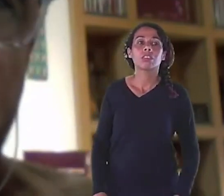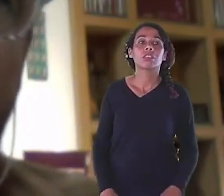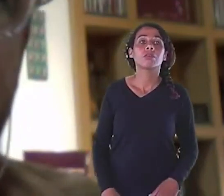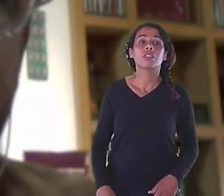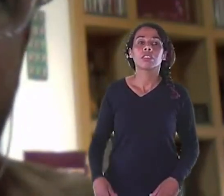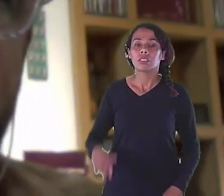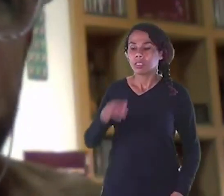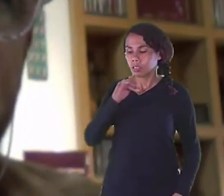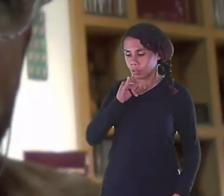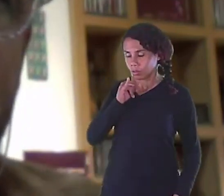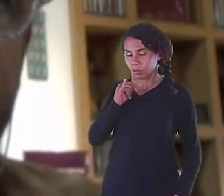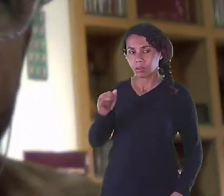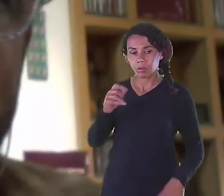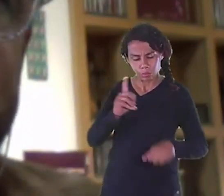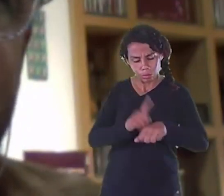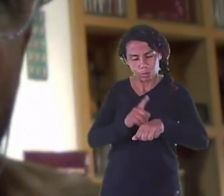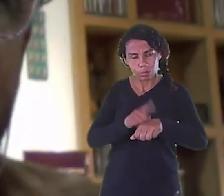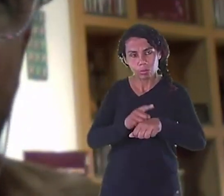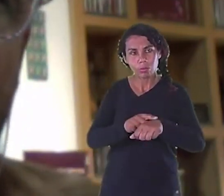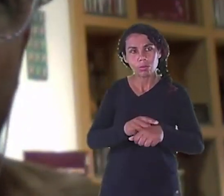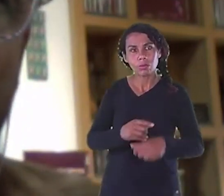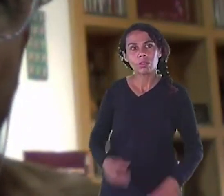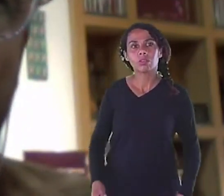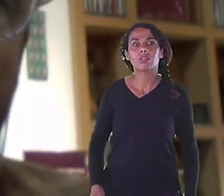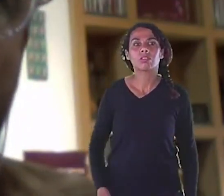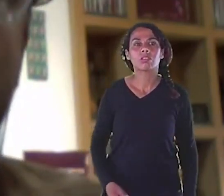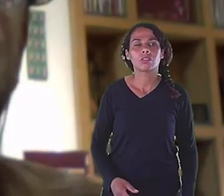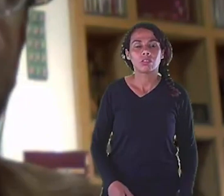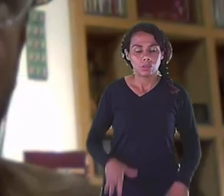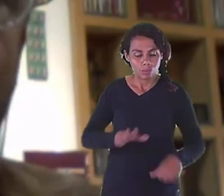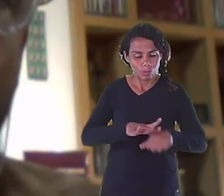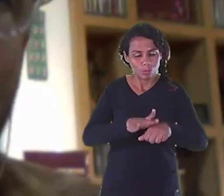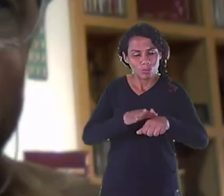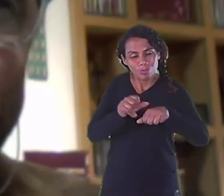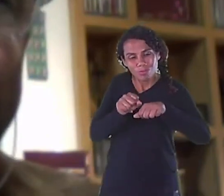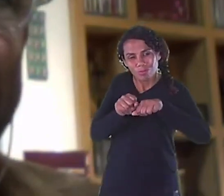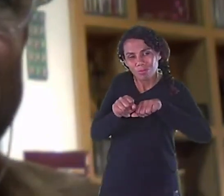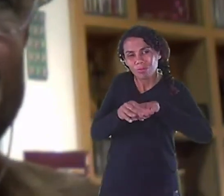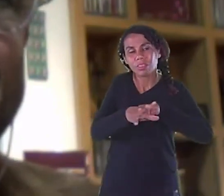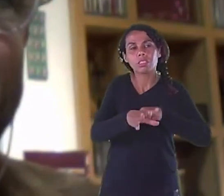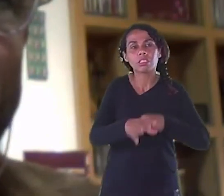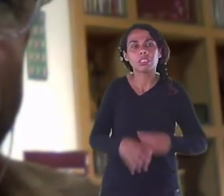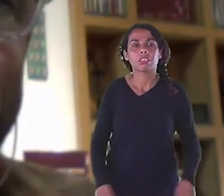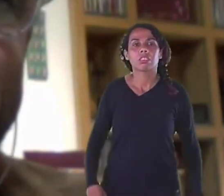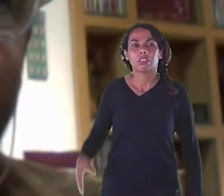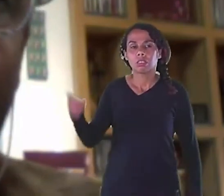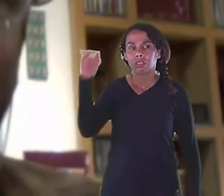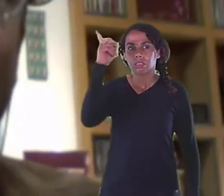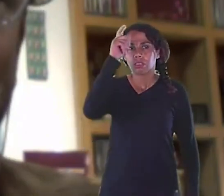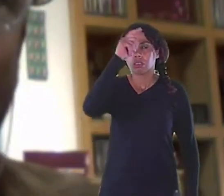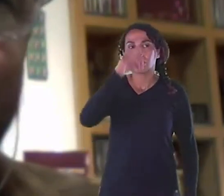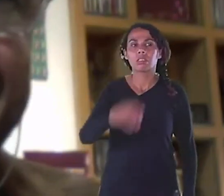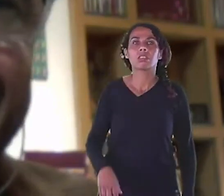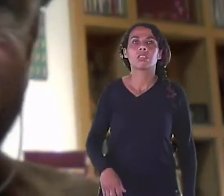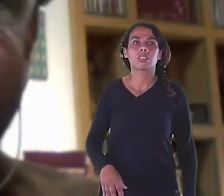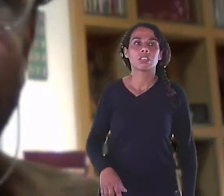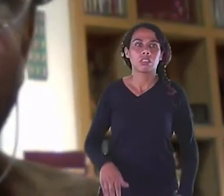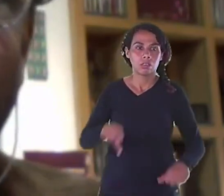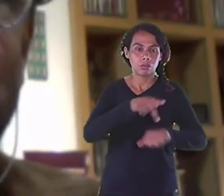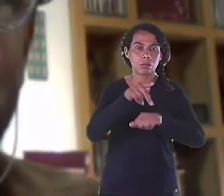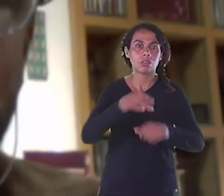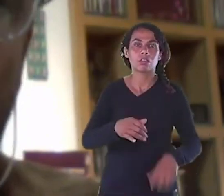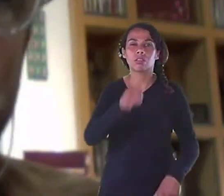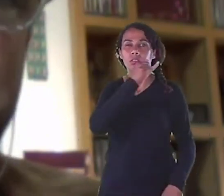vivendo Eu peguei a pandemia Na Itália No olho do furacão Como se diz na Itália Meloque del Ticlone